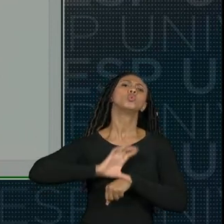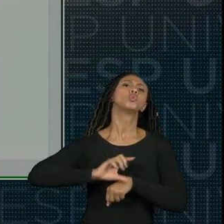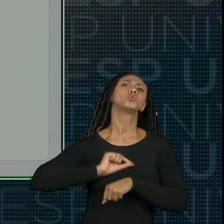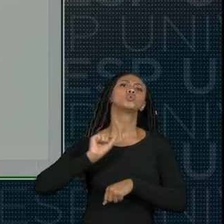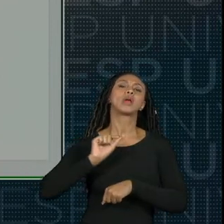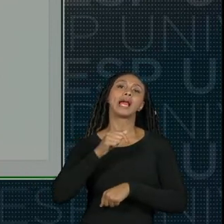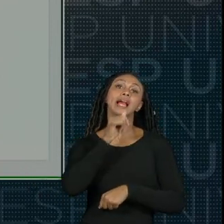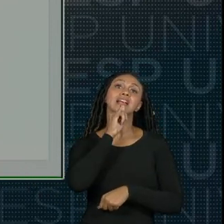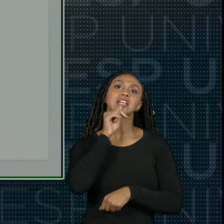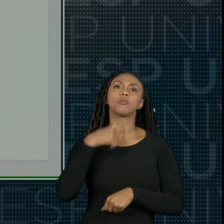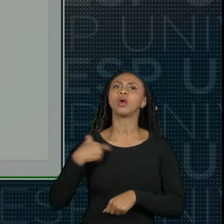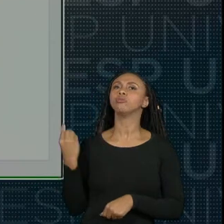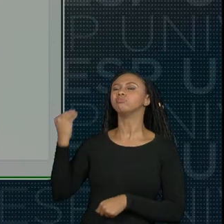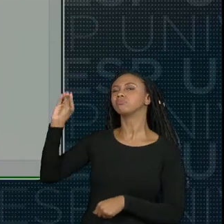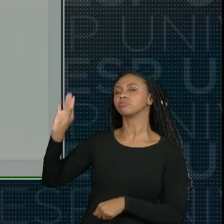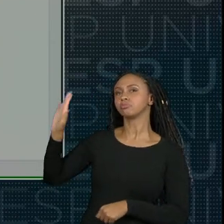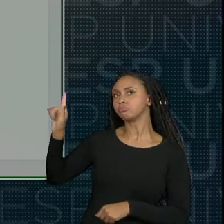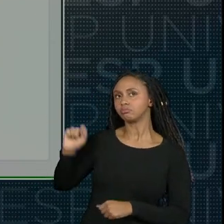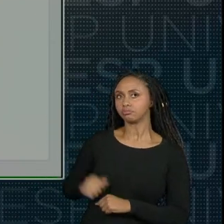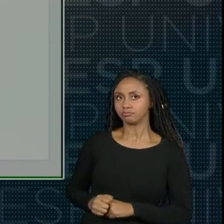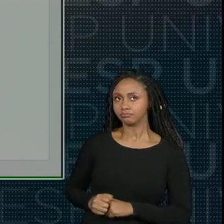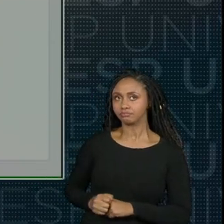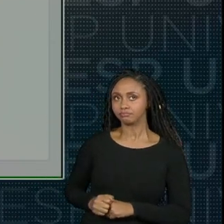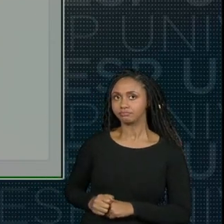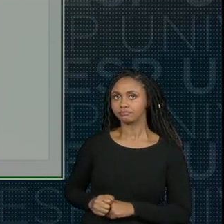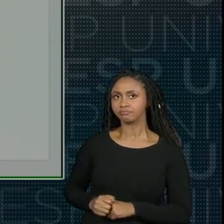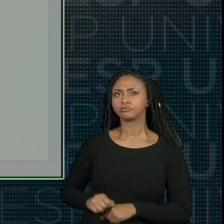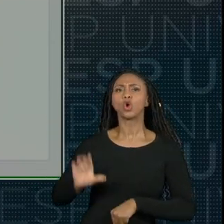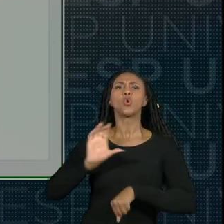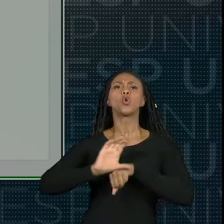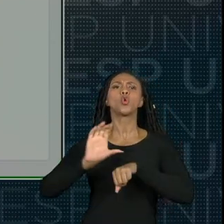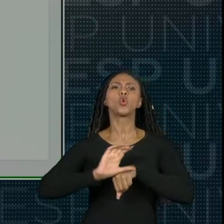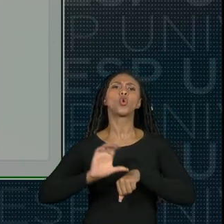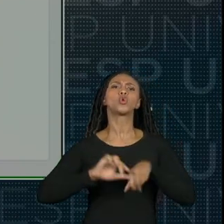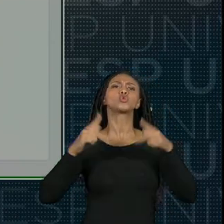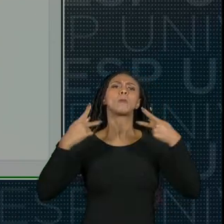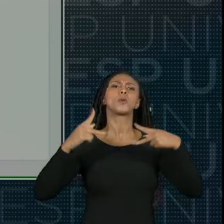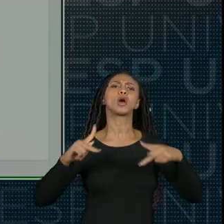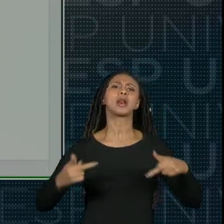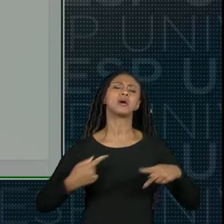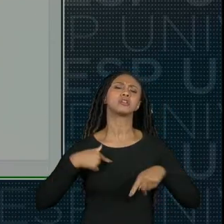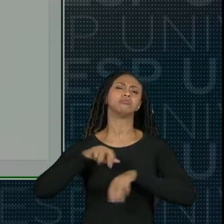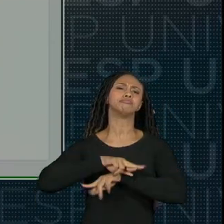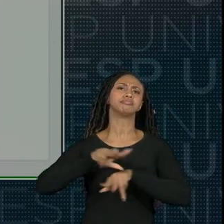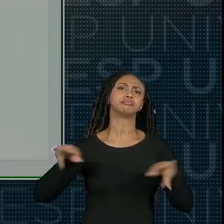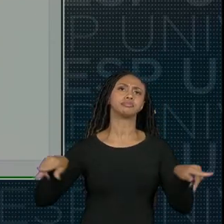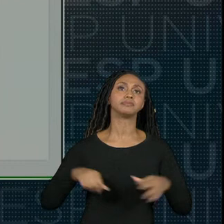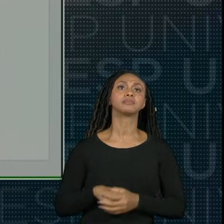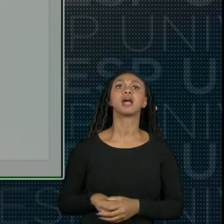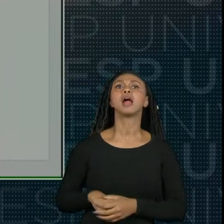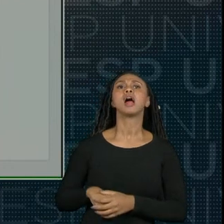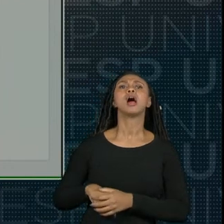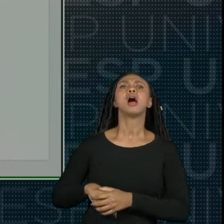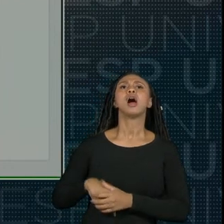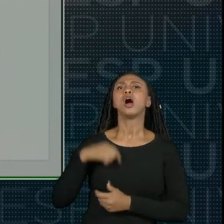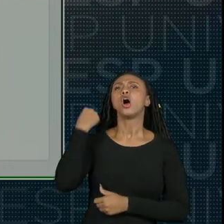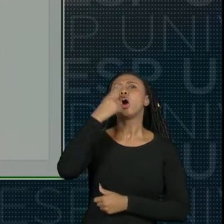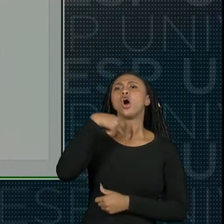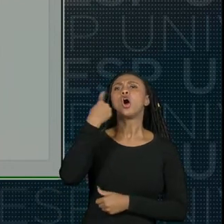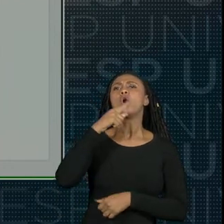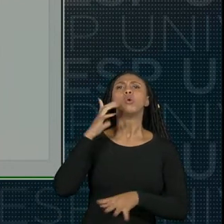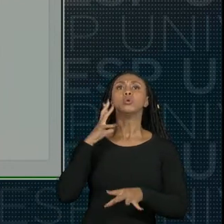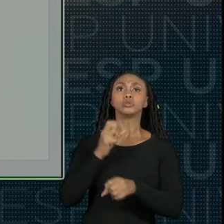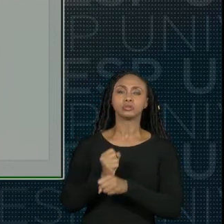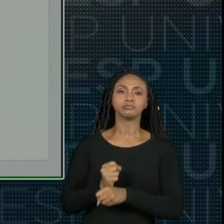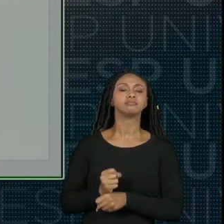nesse exemplo eu coloquei diversos cursos de programação e na carga horária do evento e carga horária realizada o aluno vai preencher com a